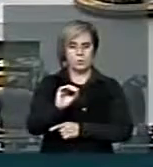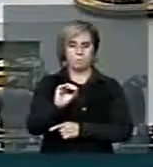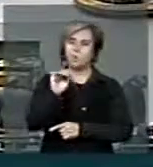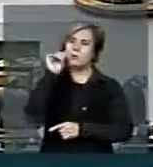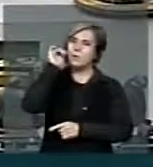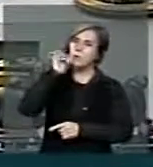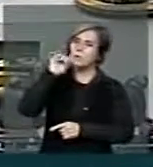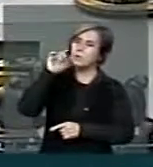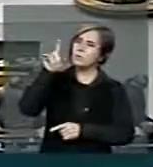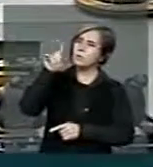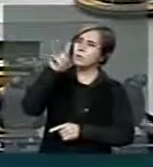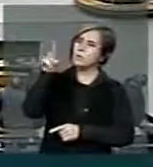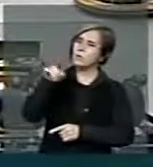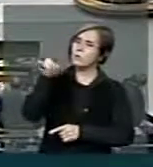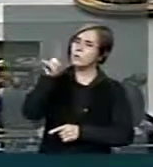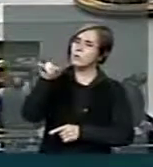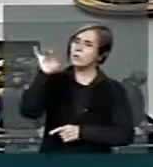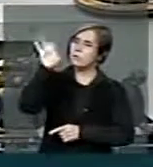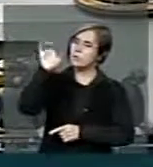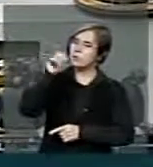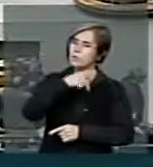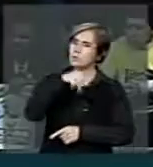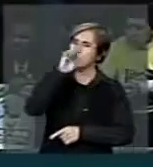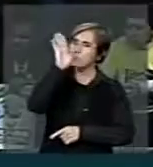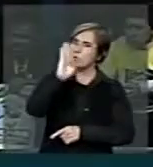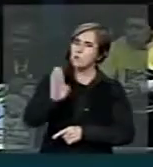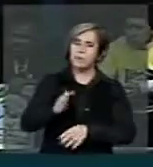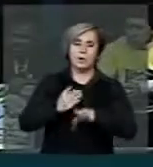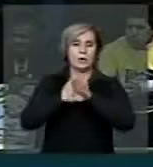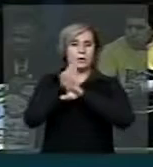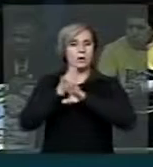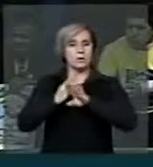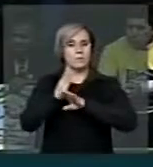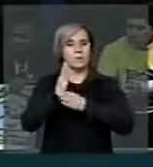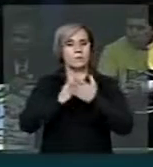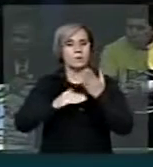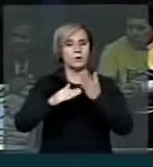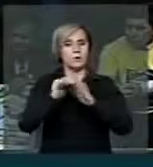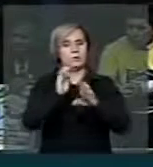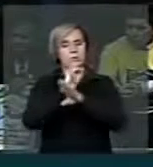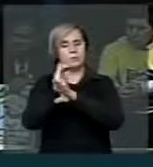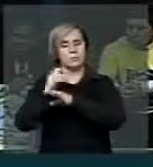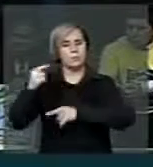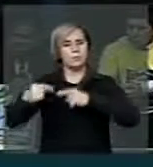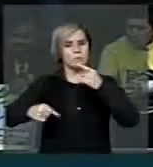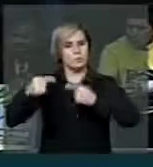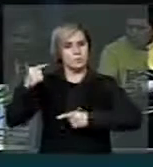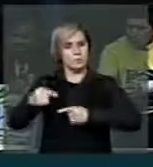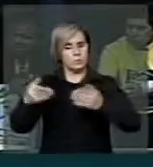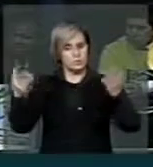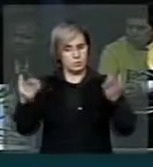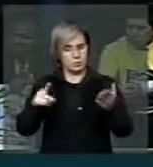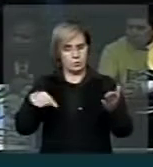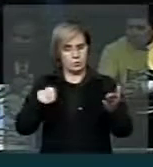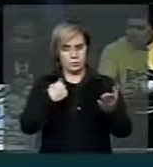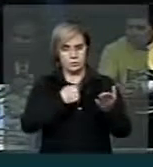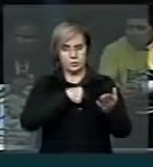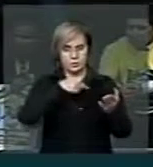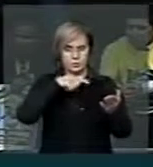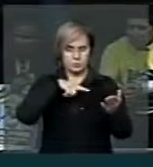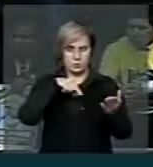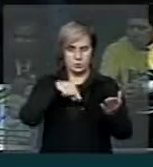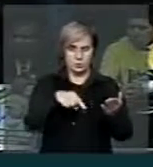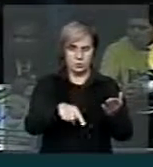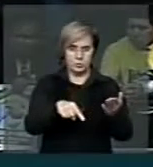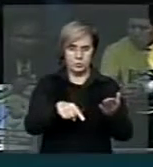nacional. Ela percorreu todos os estados discutindo. E estamos aqui, nesse momento, para